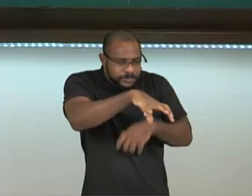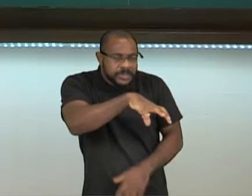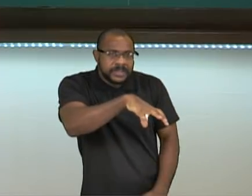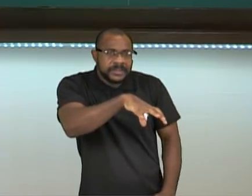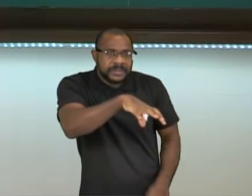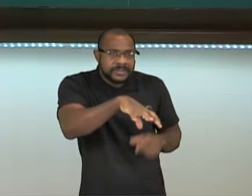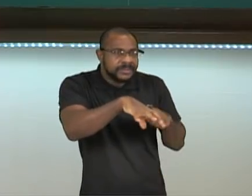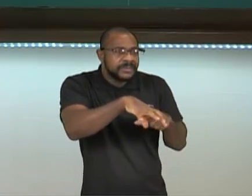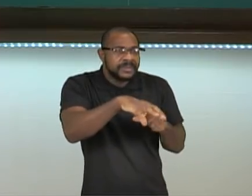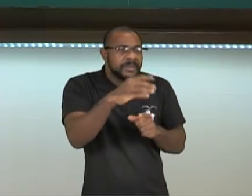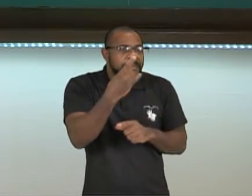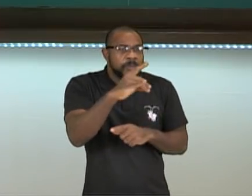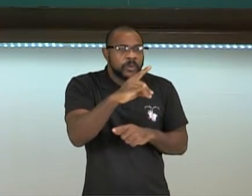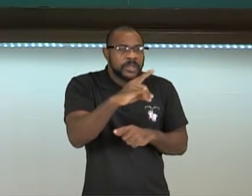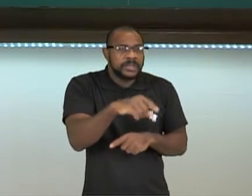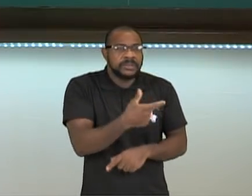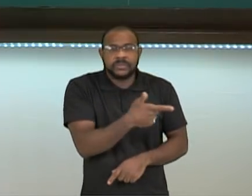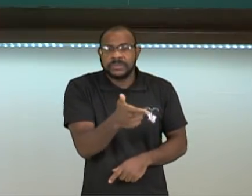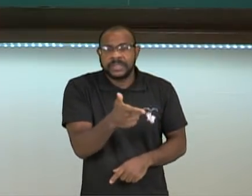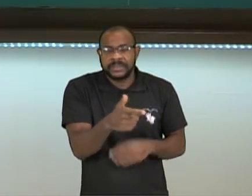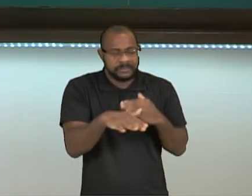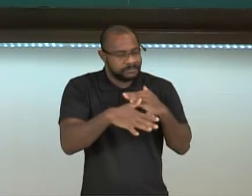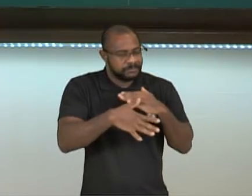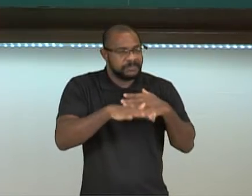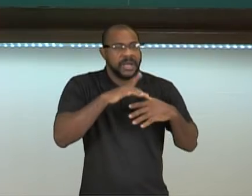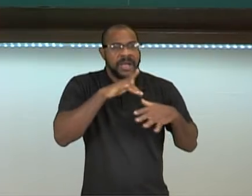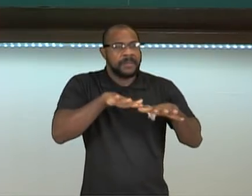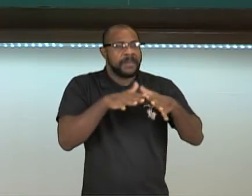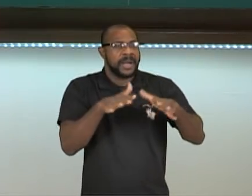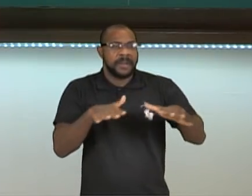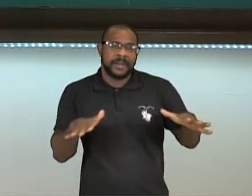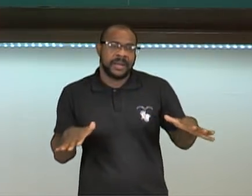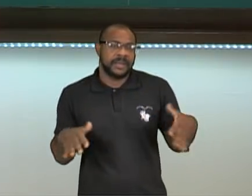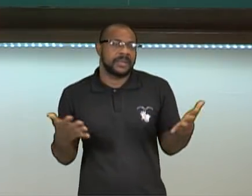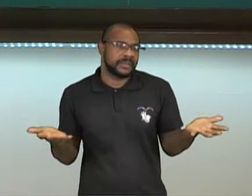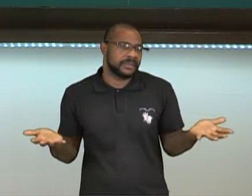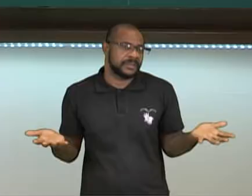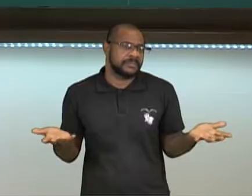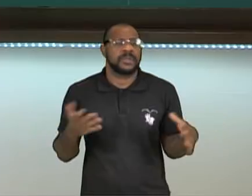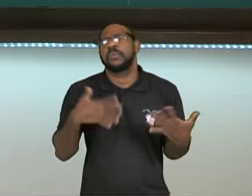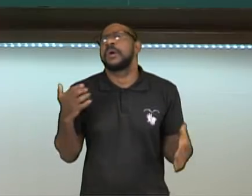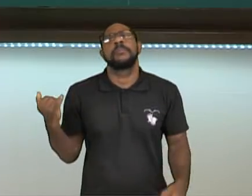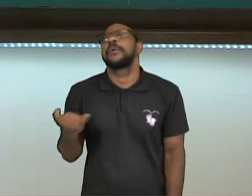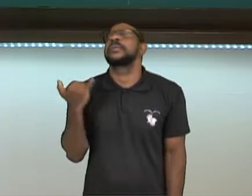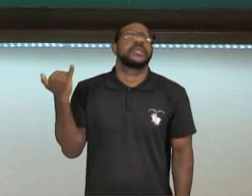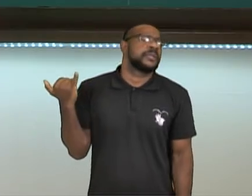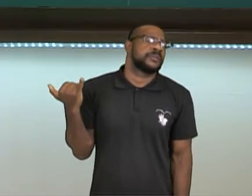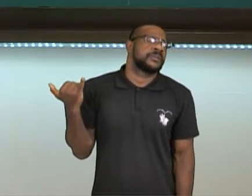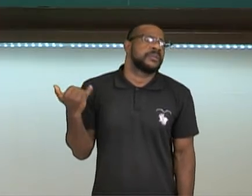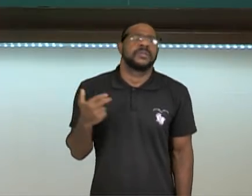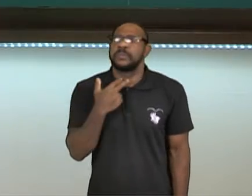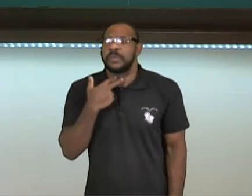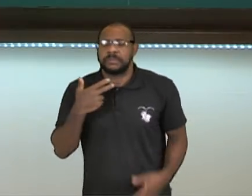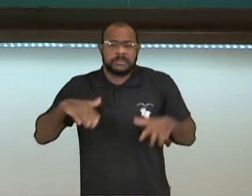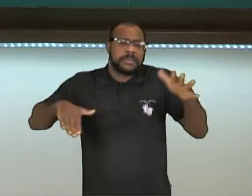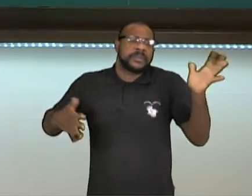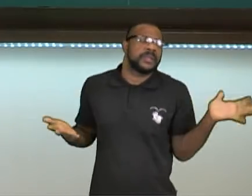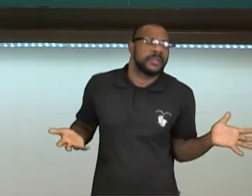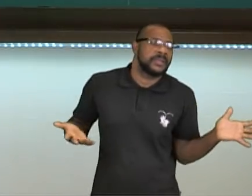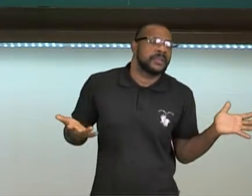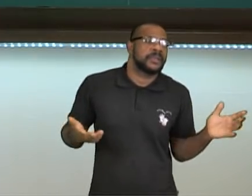não tem mar. Ah, mas qual a importância de não ter mar, professora? Só porque não podem tomar banho de praia. Não!